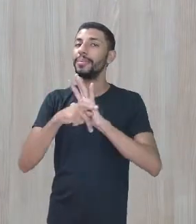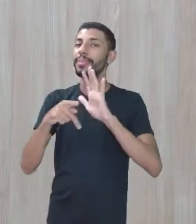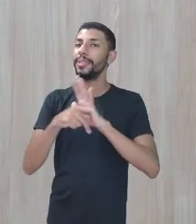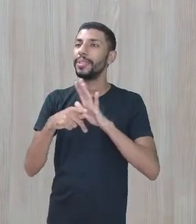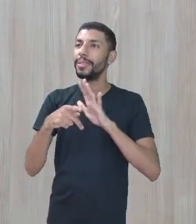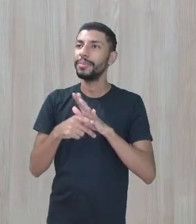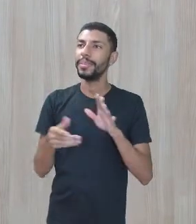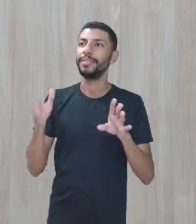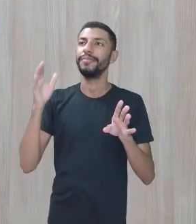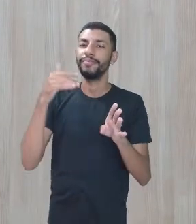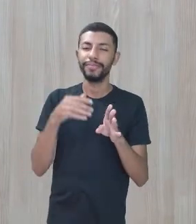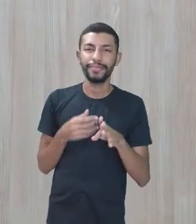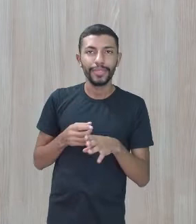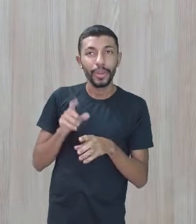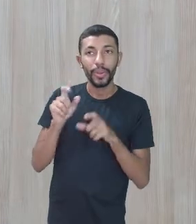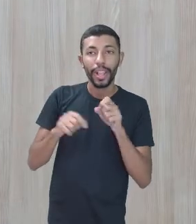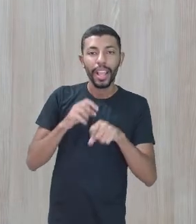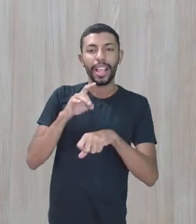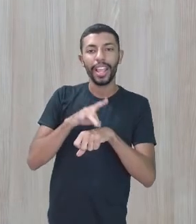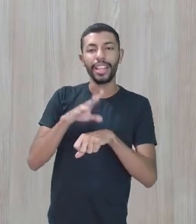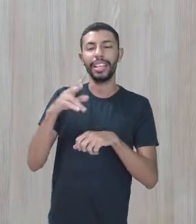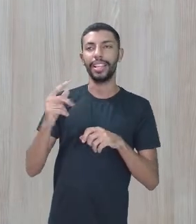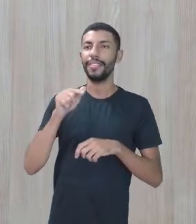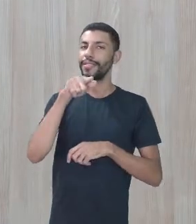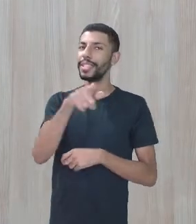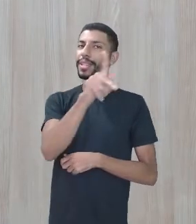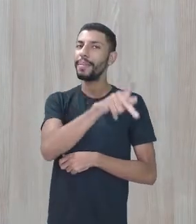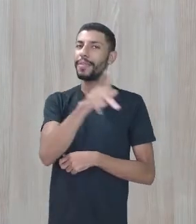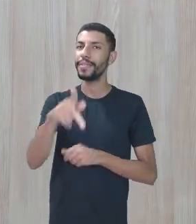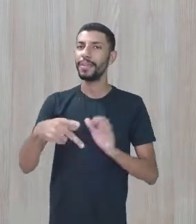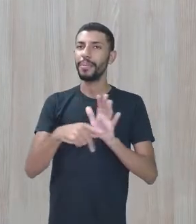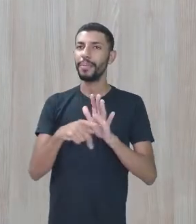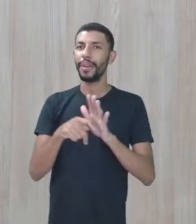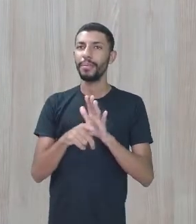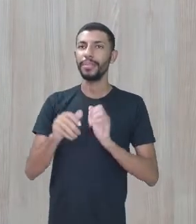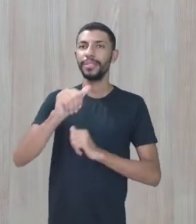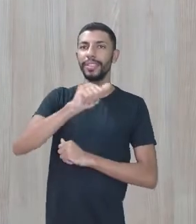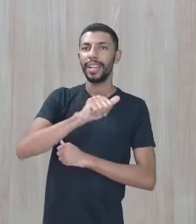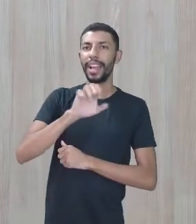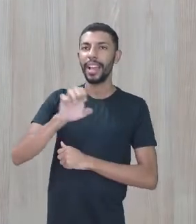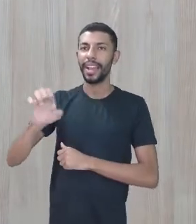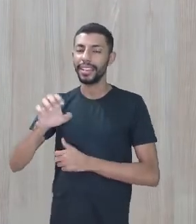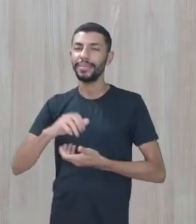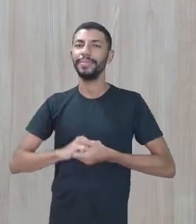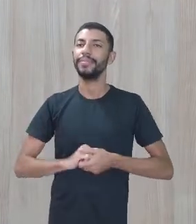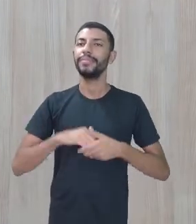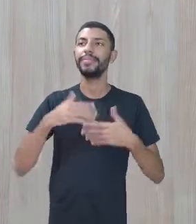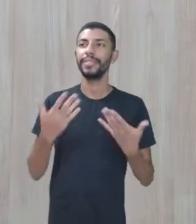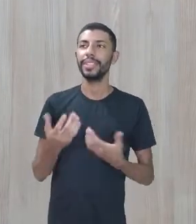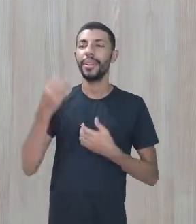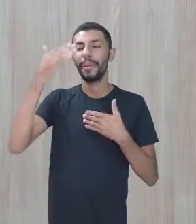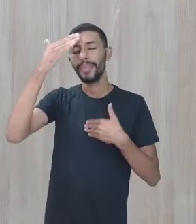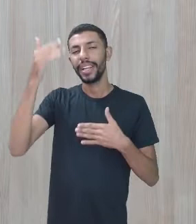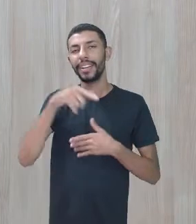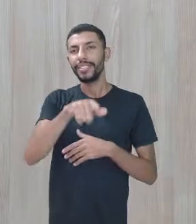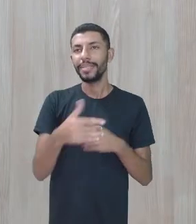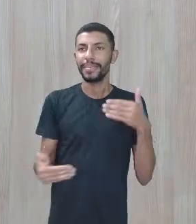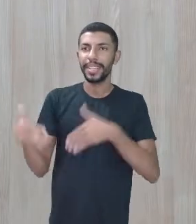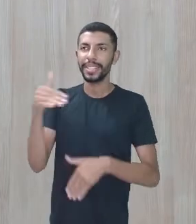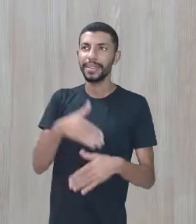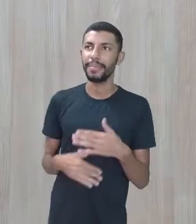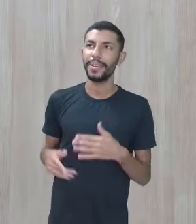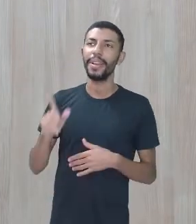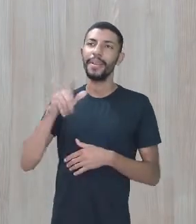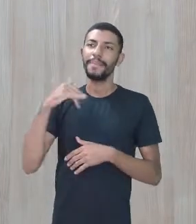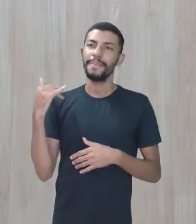sugerida por você, professor do AE. Muito obrigada pela sua participação. Continue fazendo a interação. É